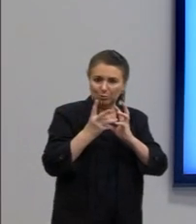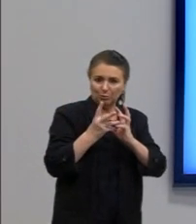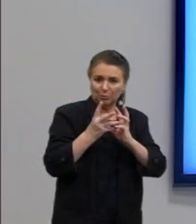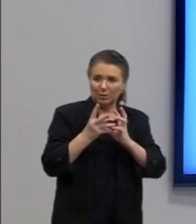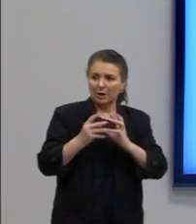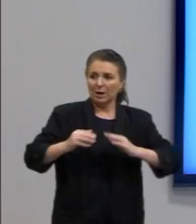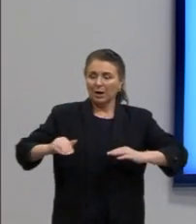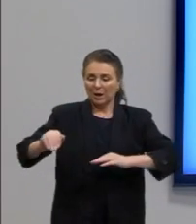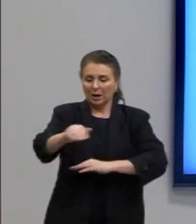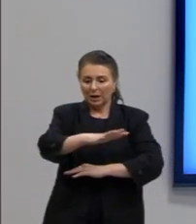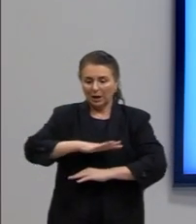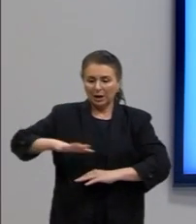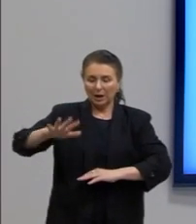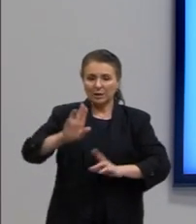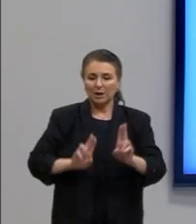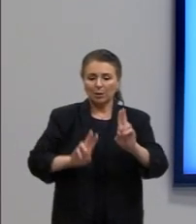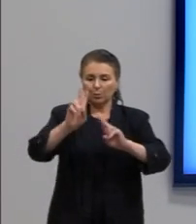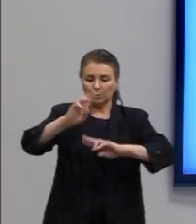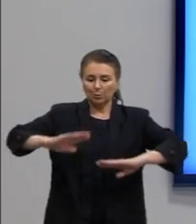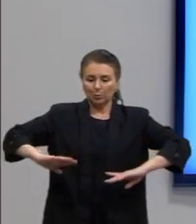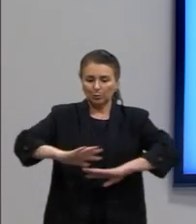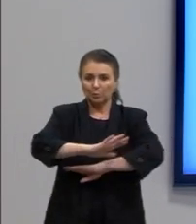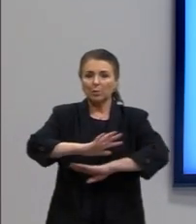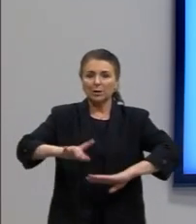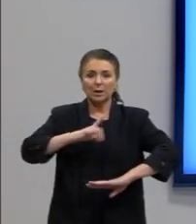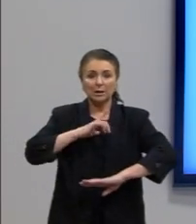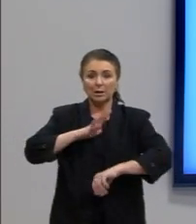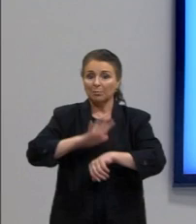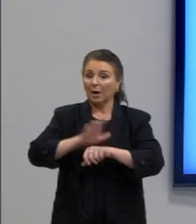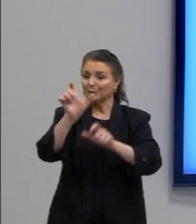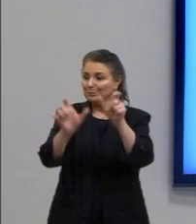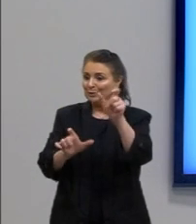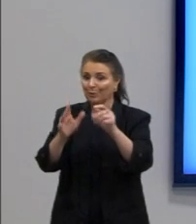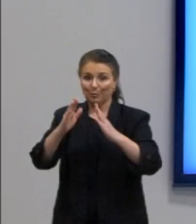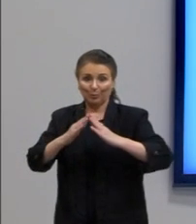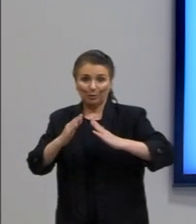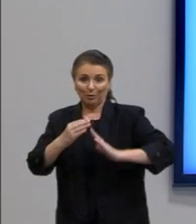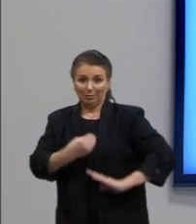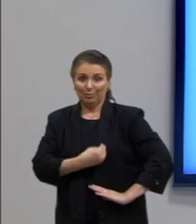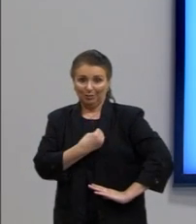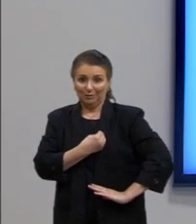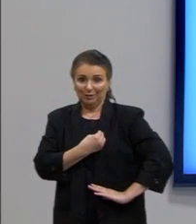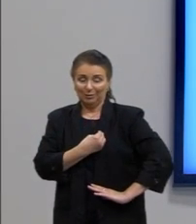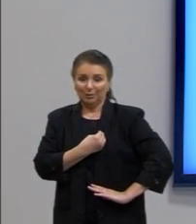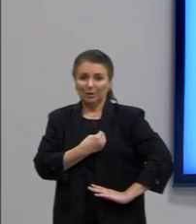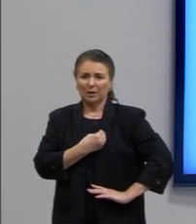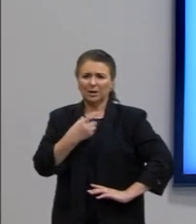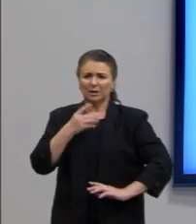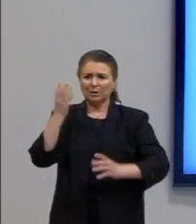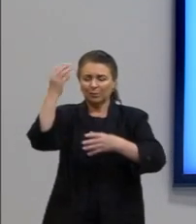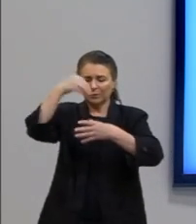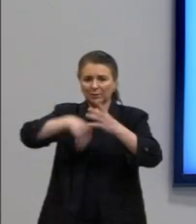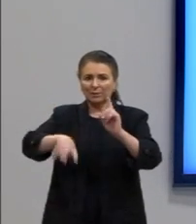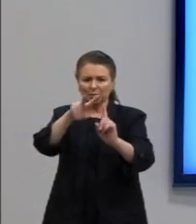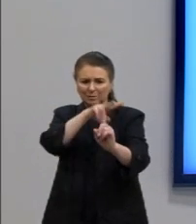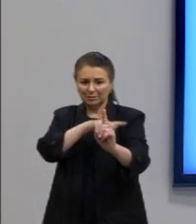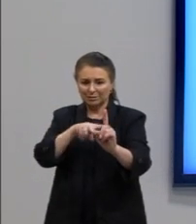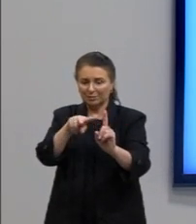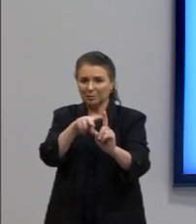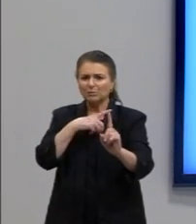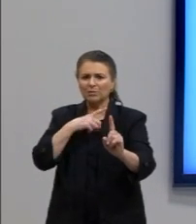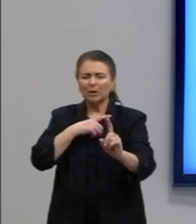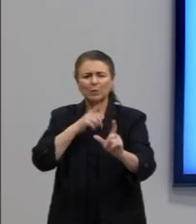área mais densamente povoada dentro dessa ótica. Então, tivemos uma galera indo